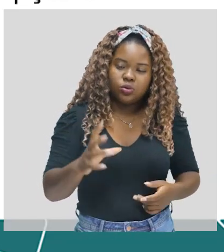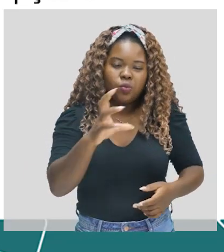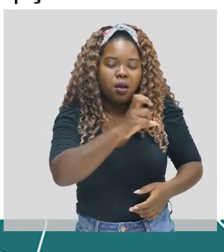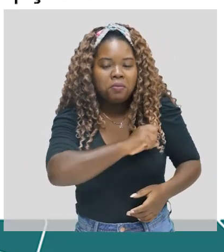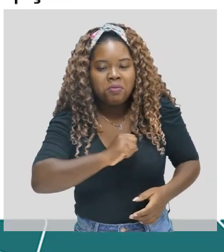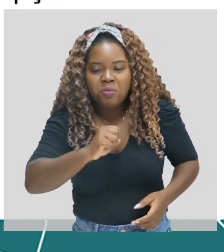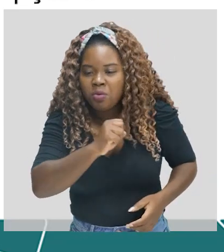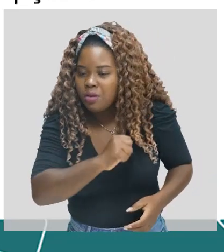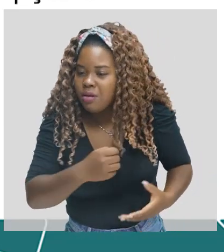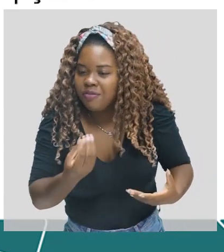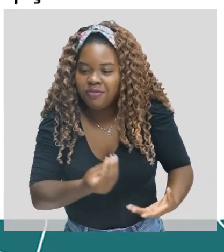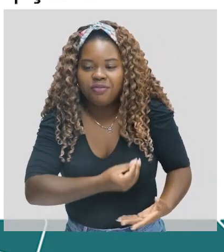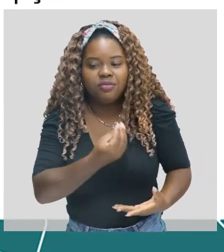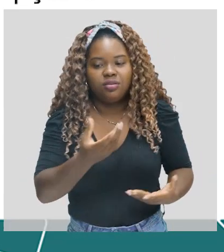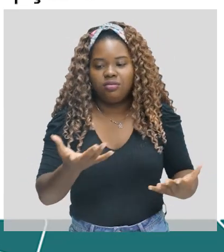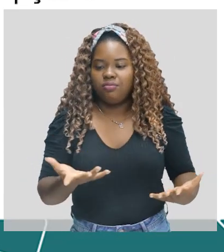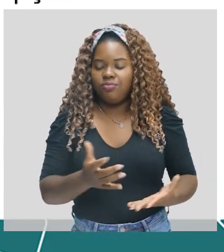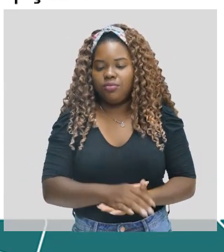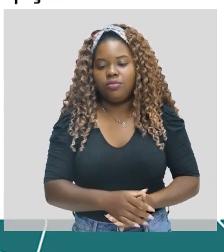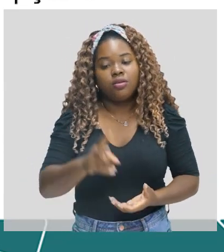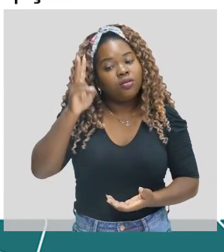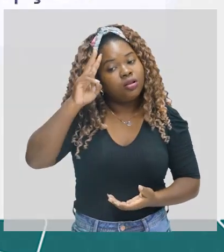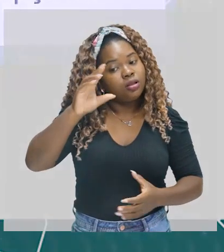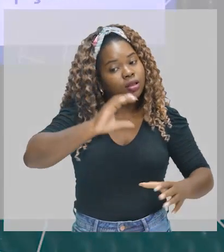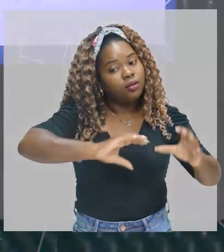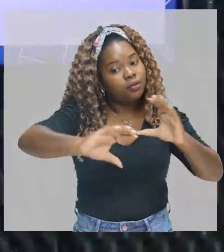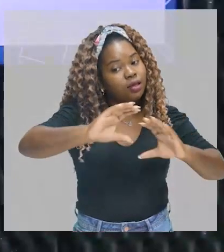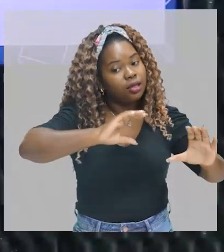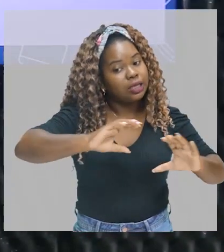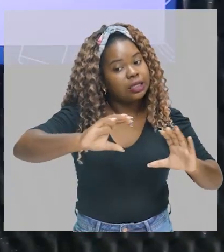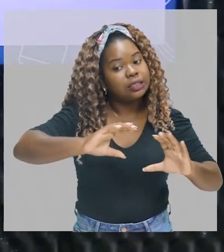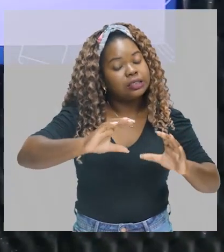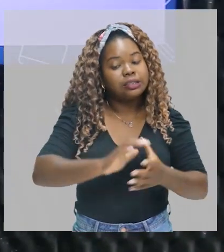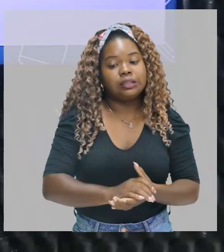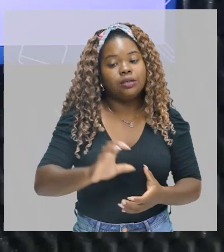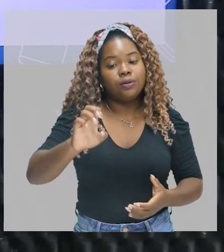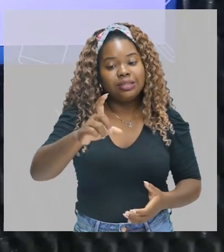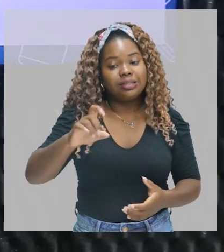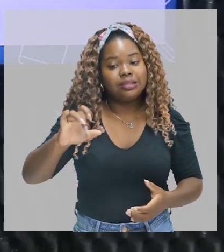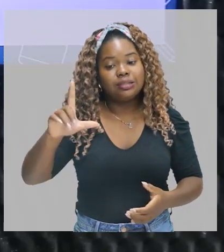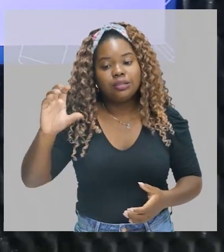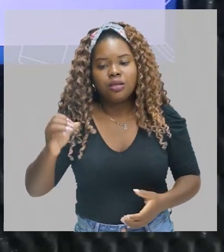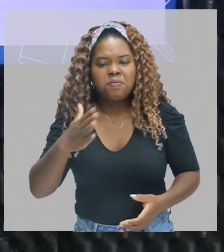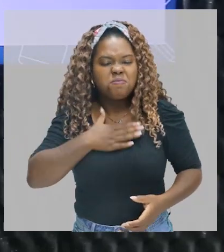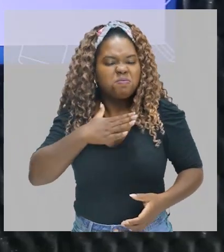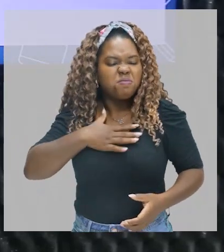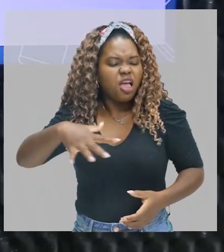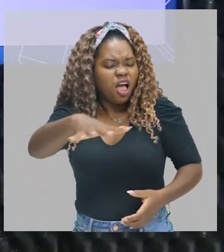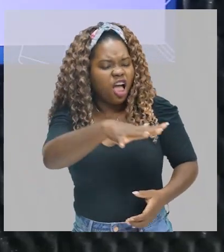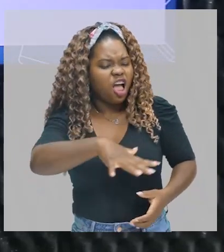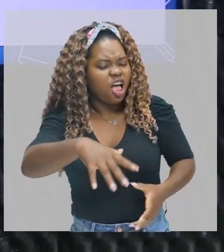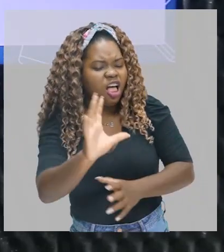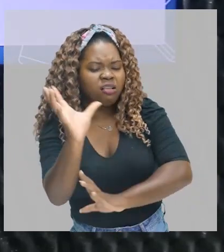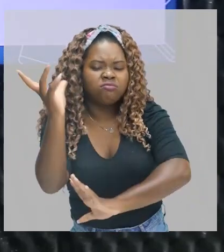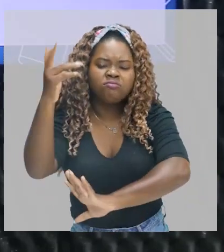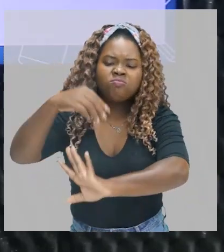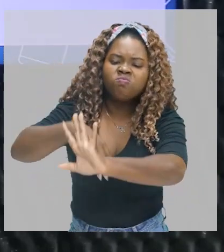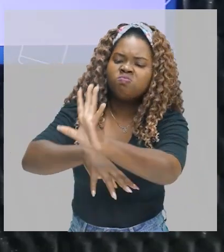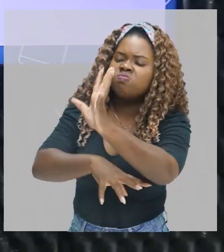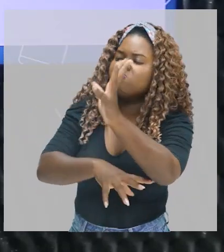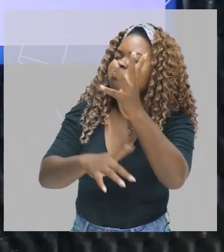natureza. Aí você lembra da canção do exílio. Minha terra tem palmeiras